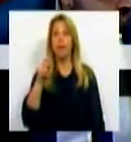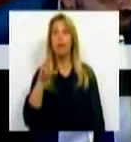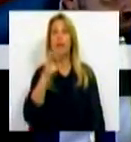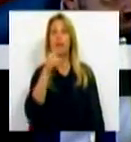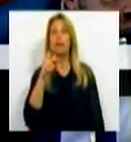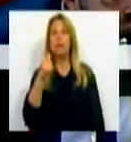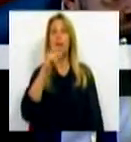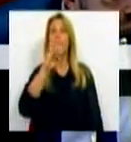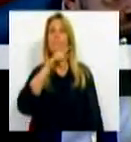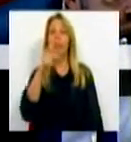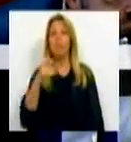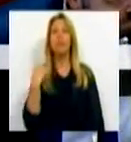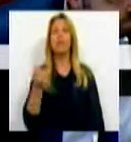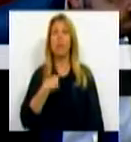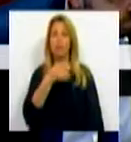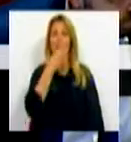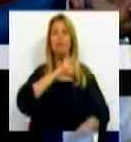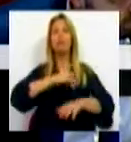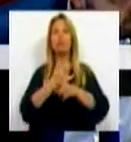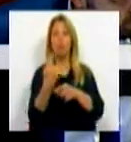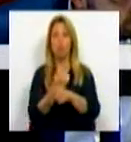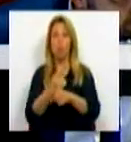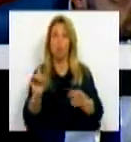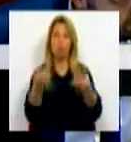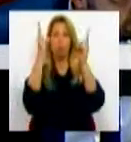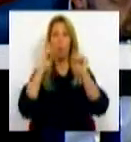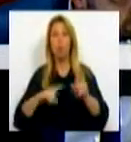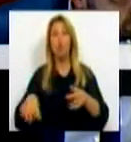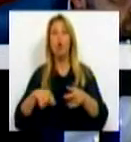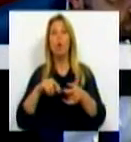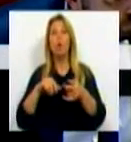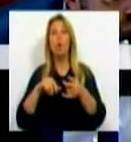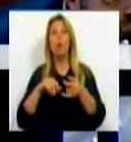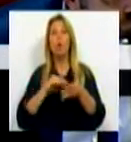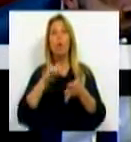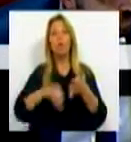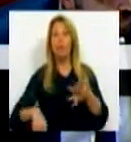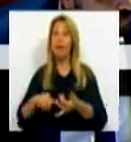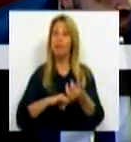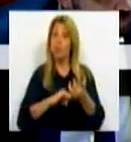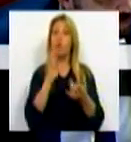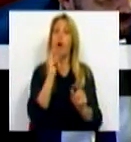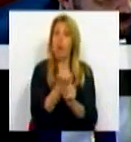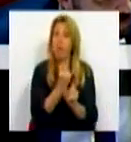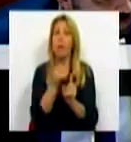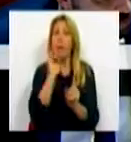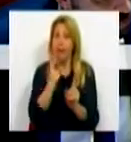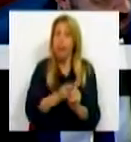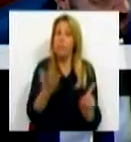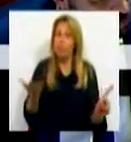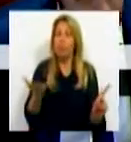afinal, vamos falar de outras coisas que não os contratos de associação, sendo importantes os contratos de associação, Sra. Deputada.